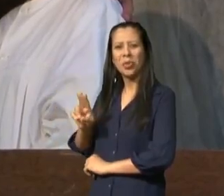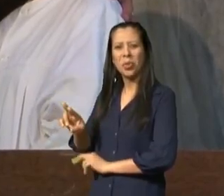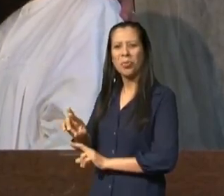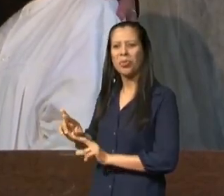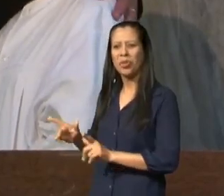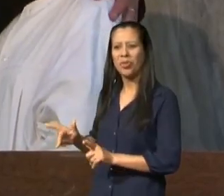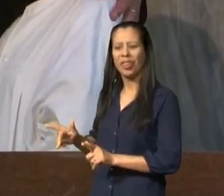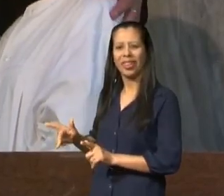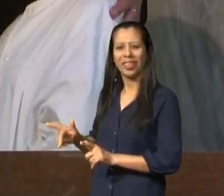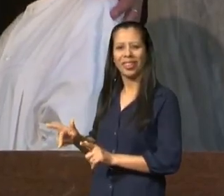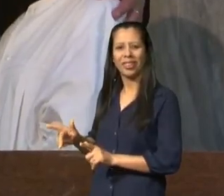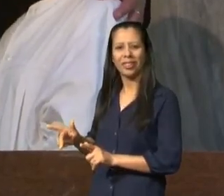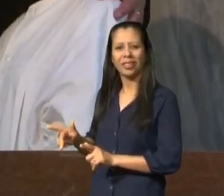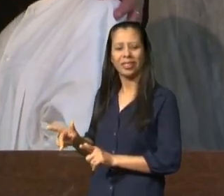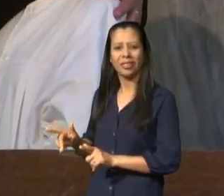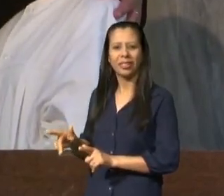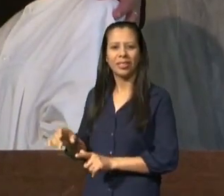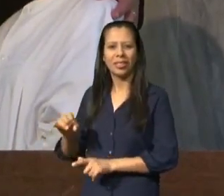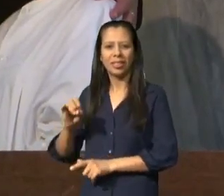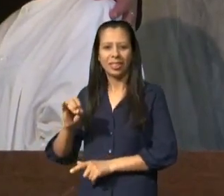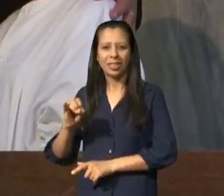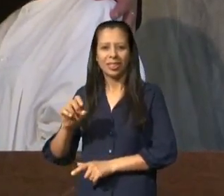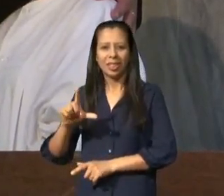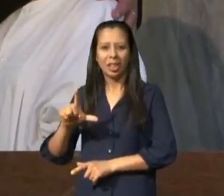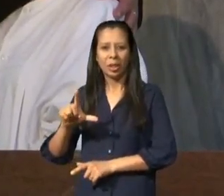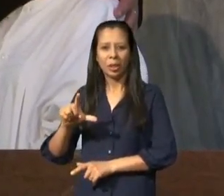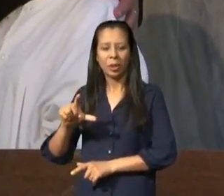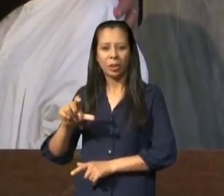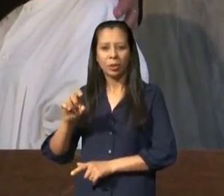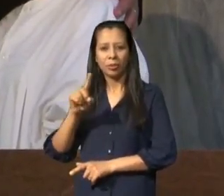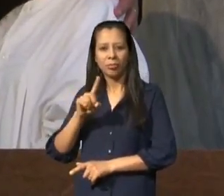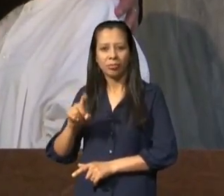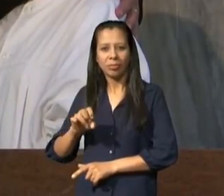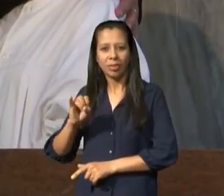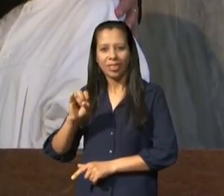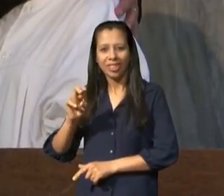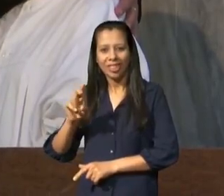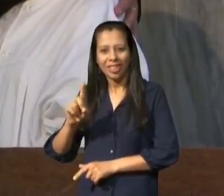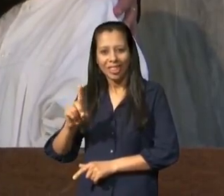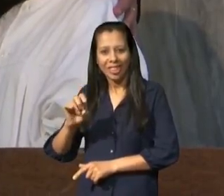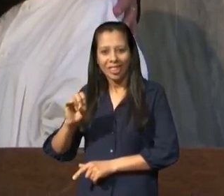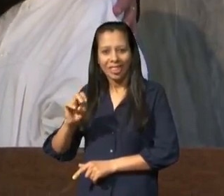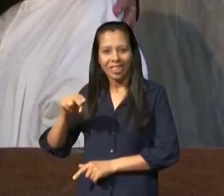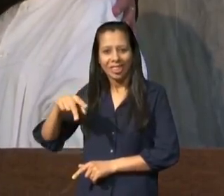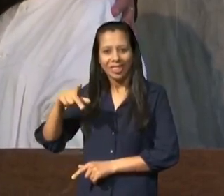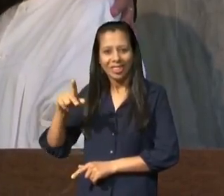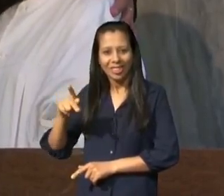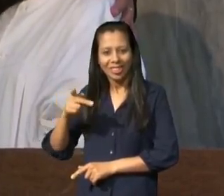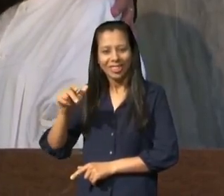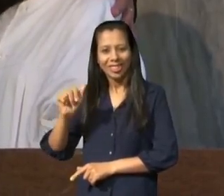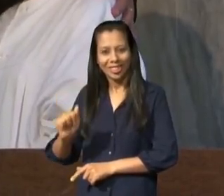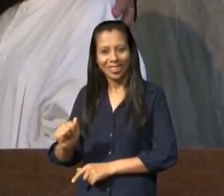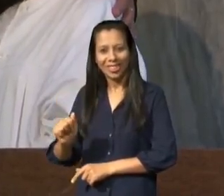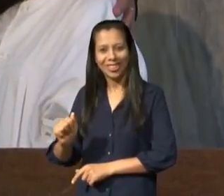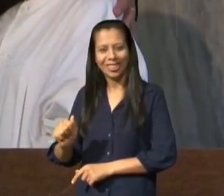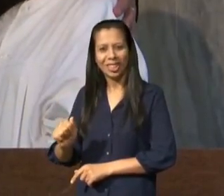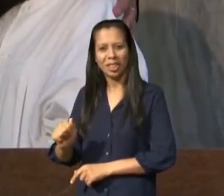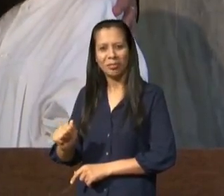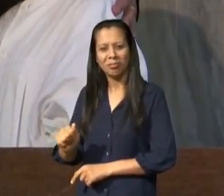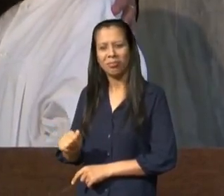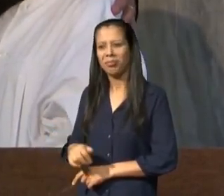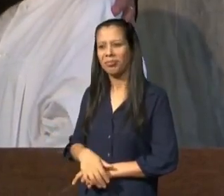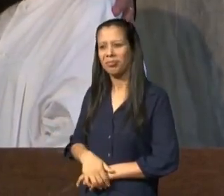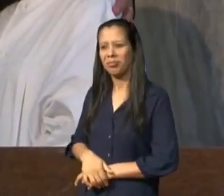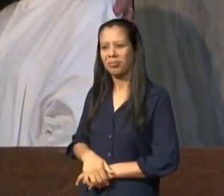a Isildinha falou assim faz dois anos que eu assisto a TV Novo Tempo faz mais de um ano que eu guardo sábado